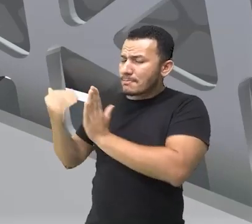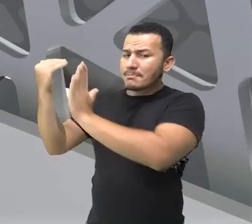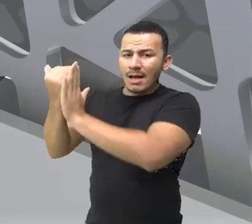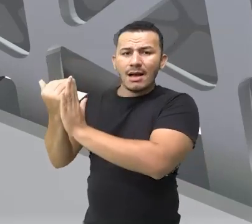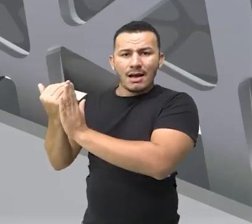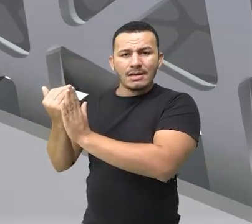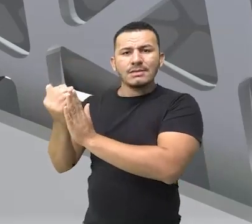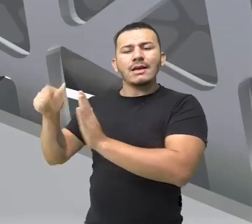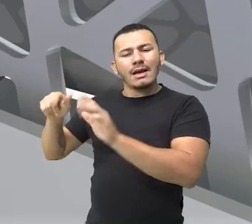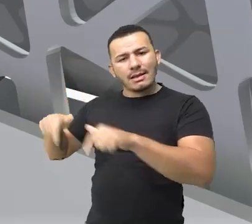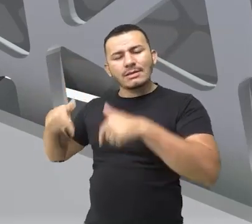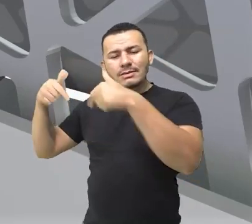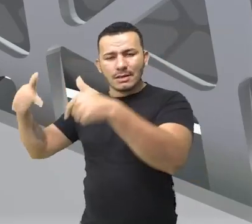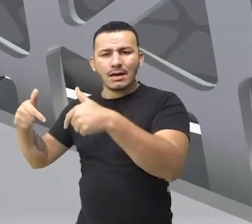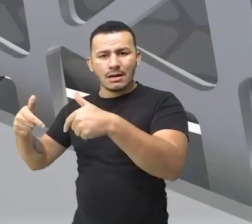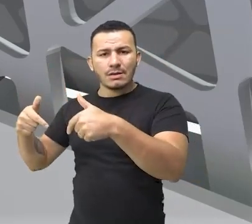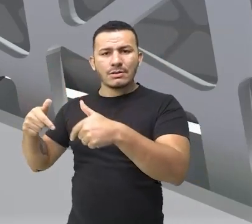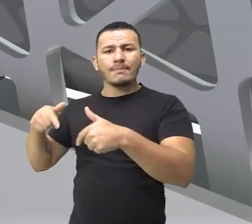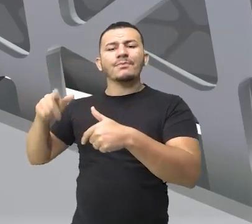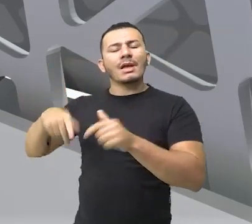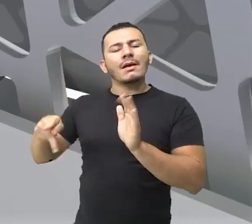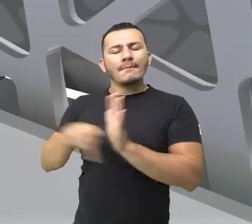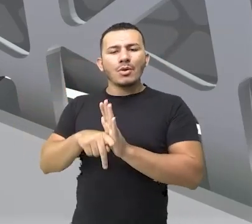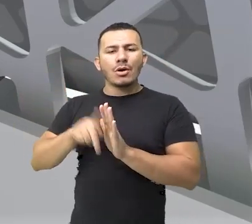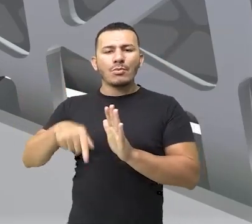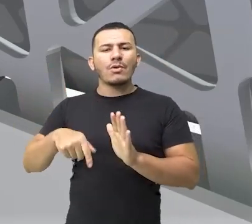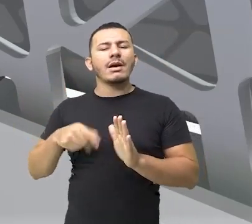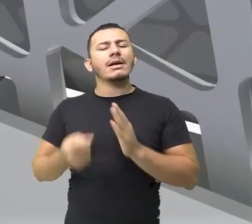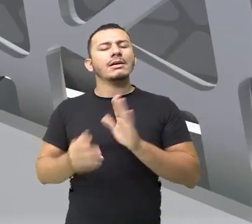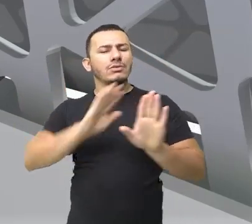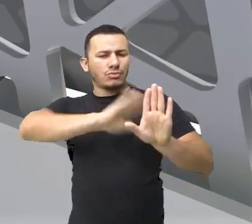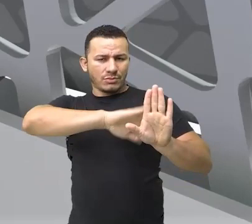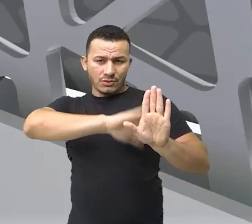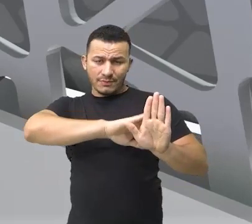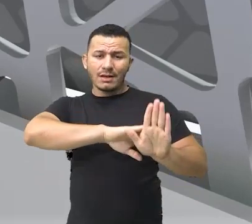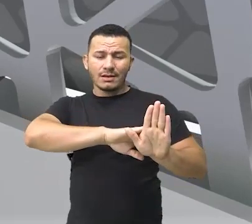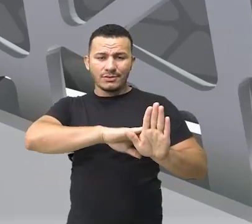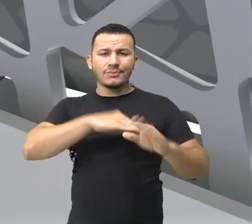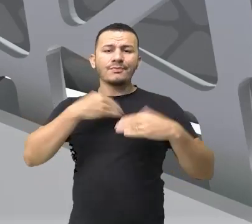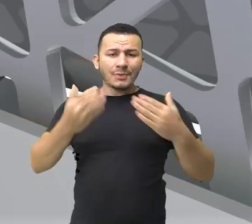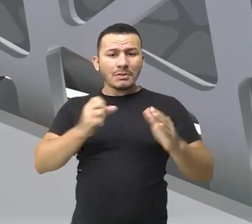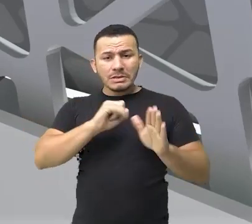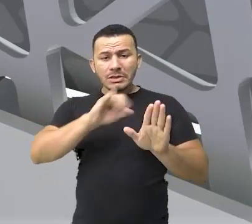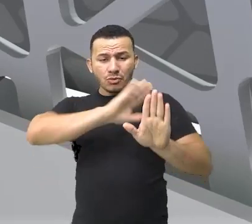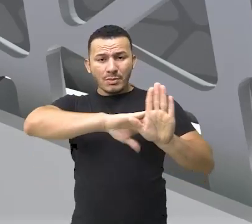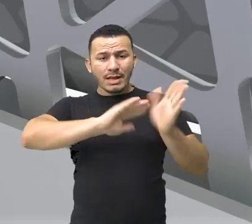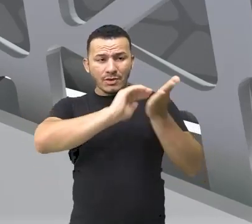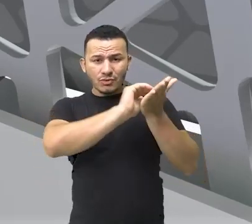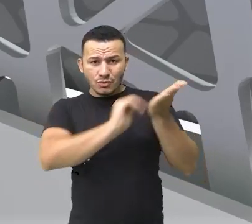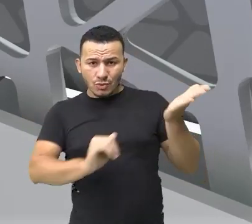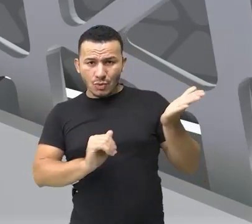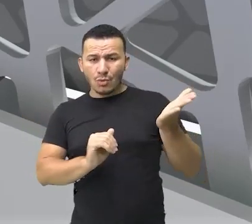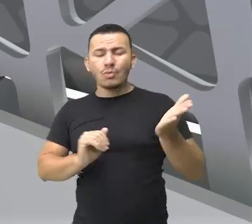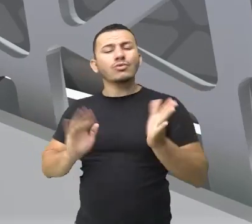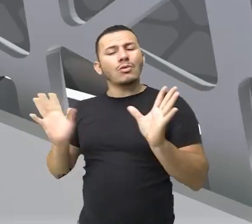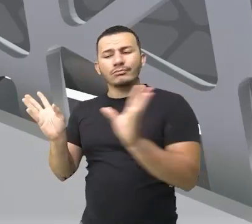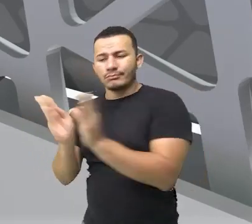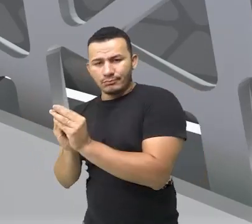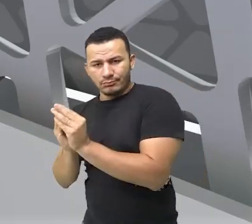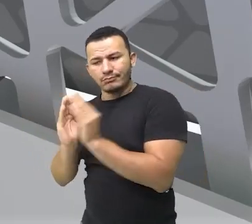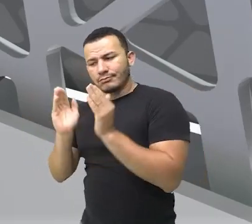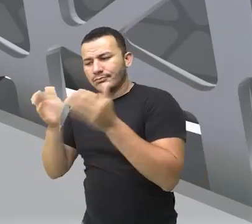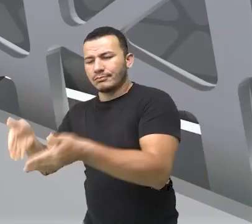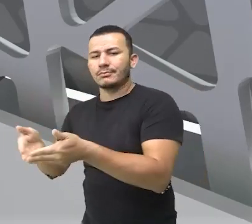claro, intensifica a ideia do adjetivo, é uma marca de subjetividade, certo? Retirando a nossa descrição, ela fica mais